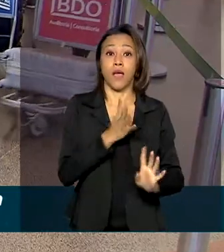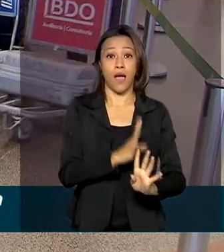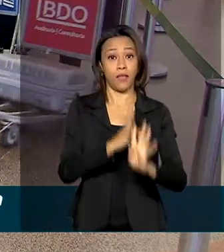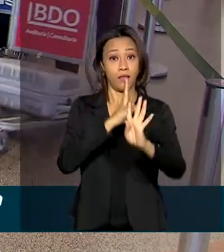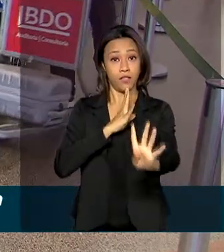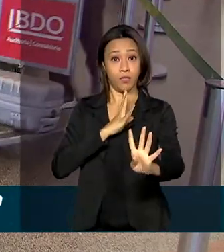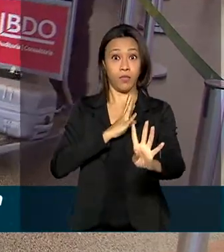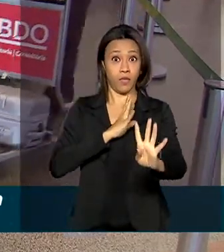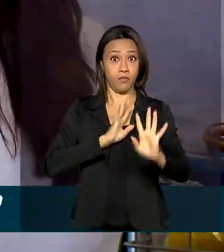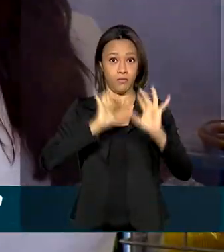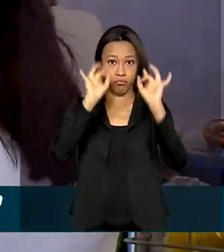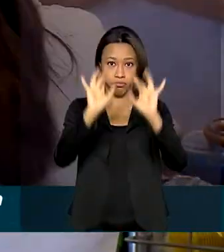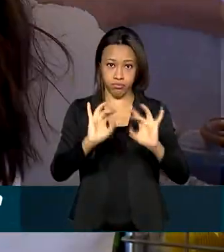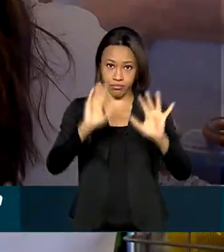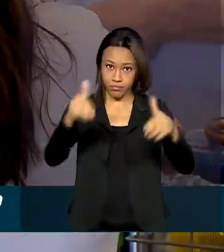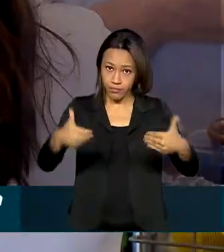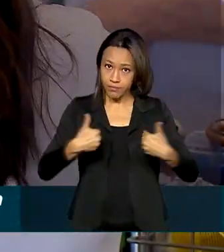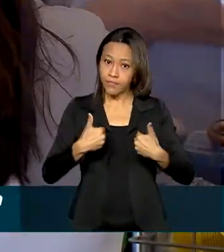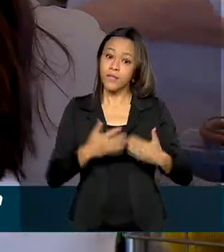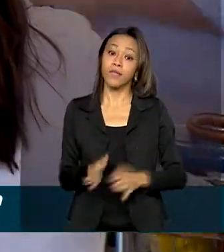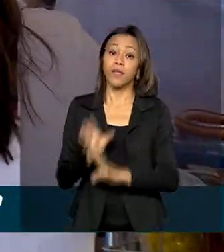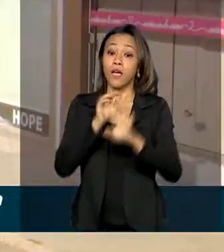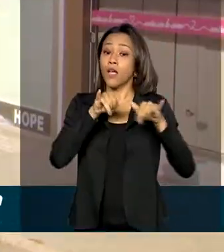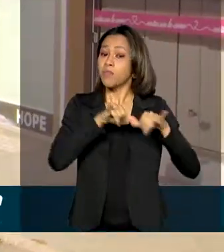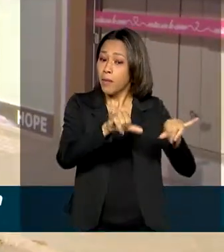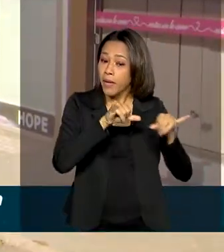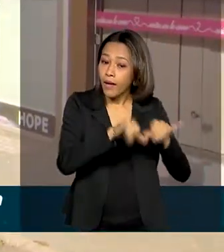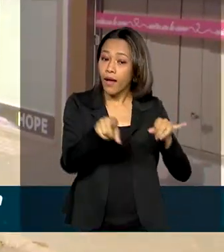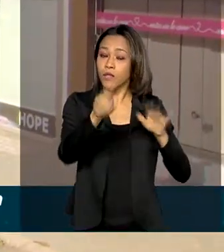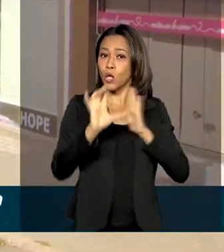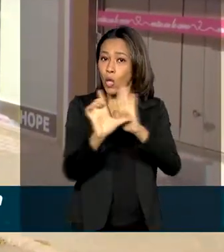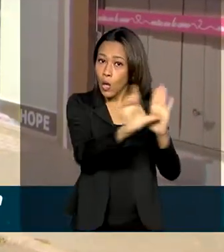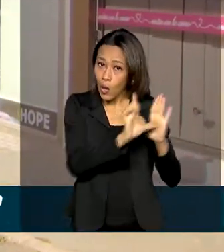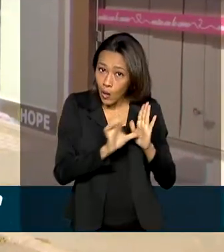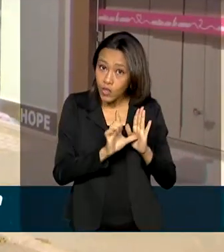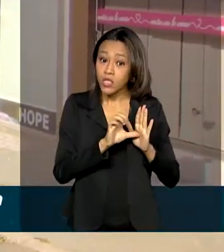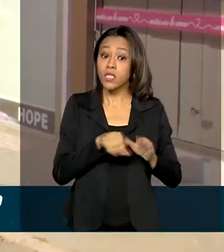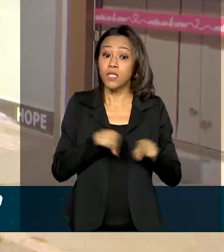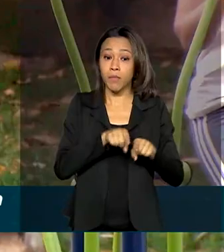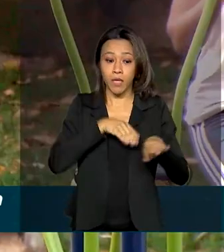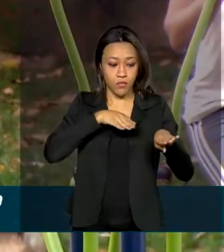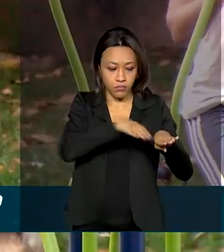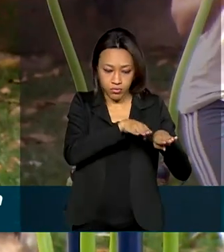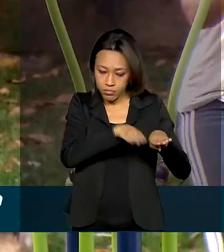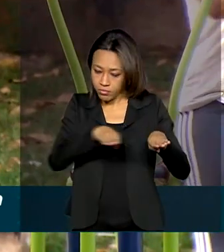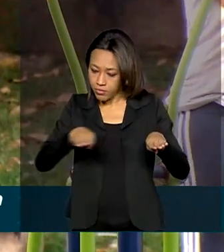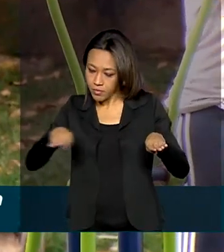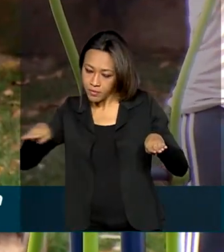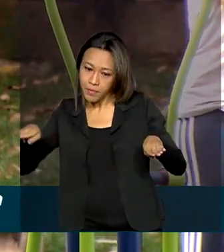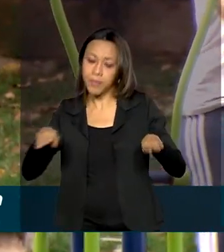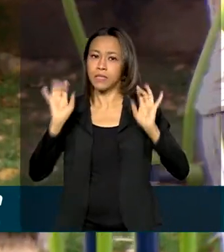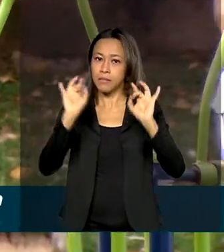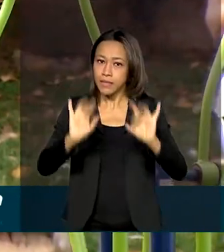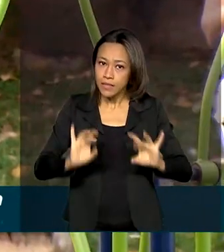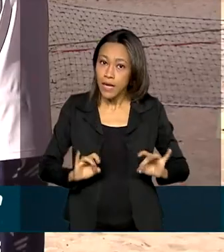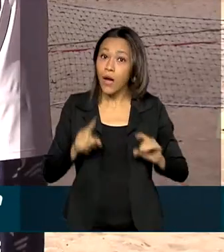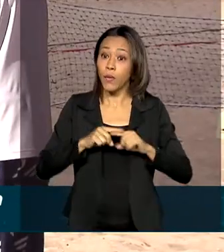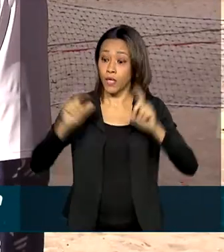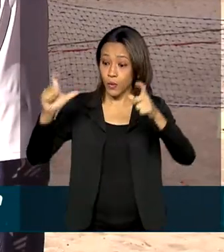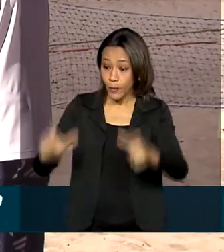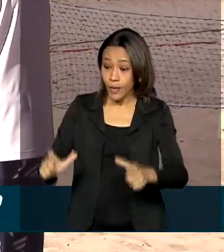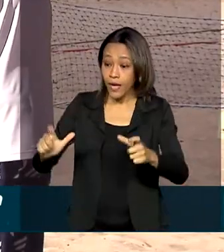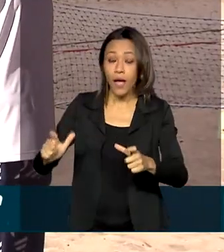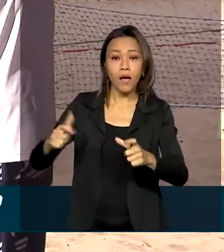bancos, lojas e supermercados, vagas em estacionamentos, área exclusiva para fazer